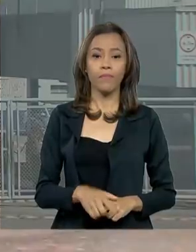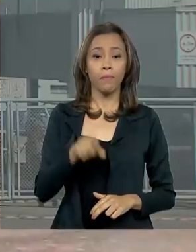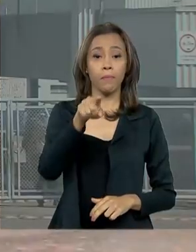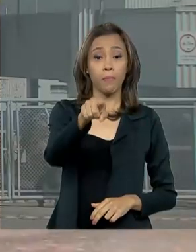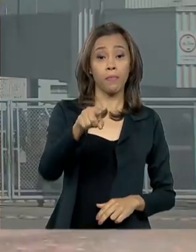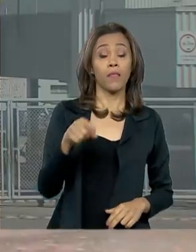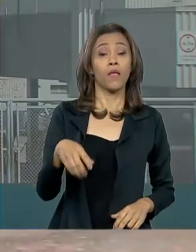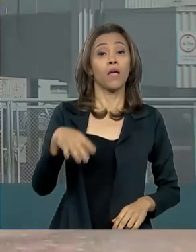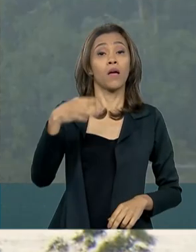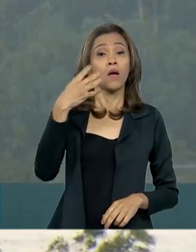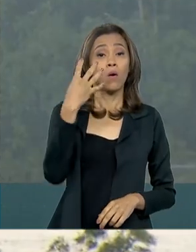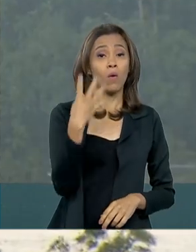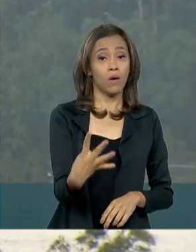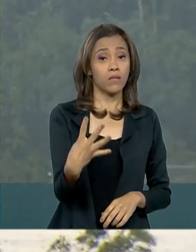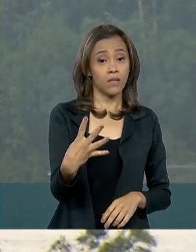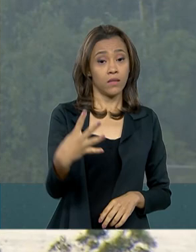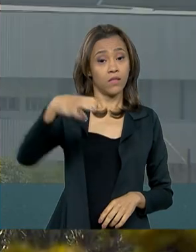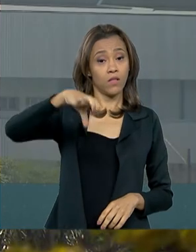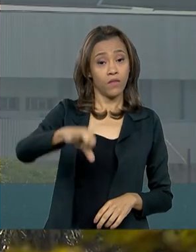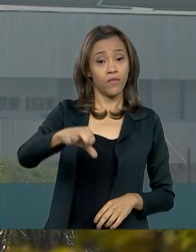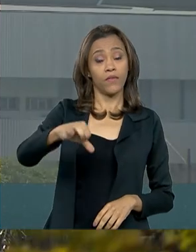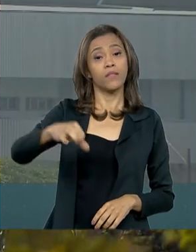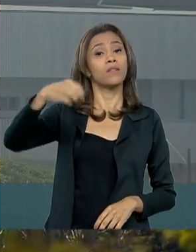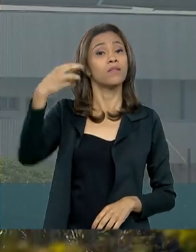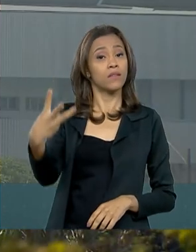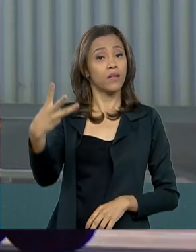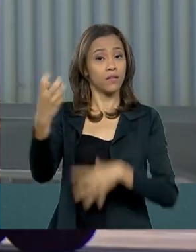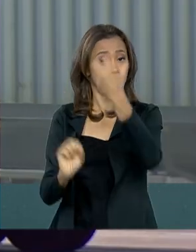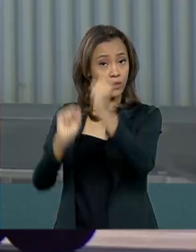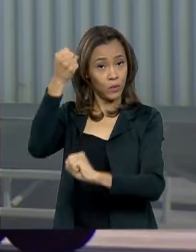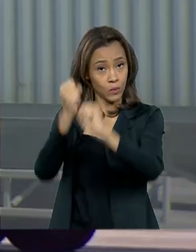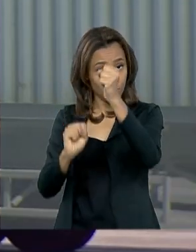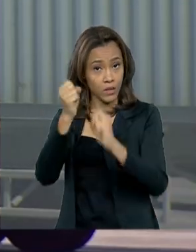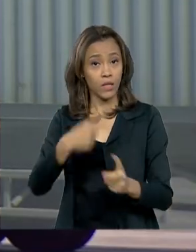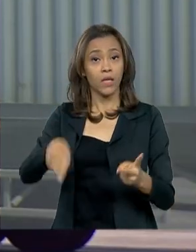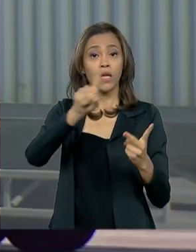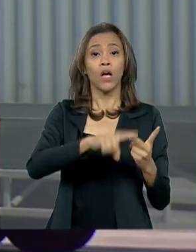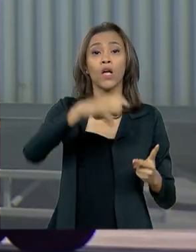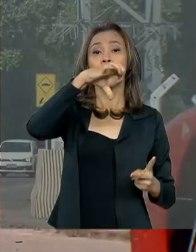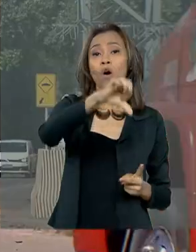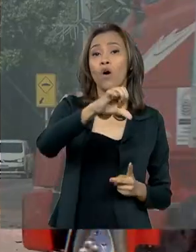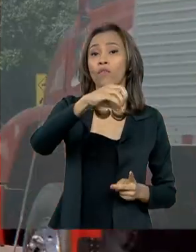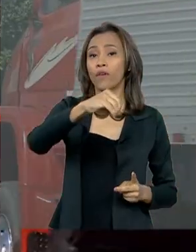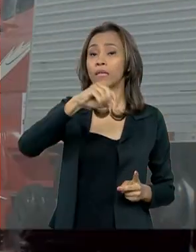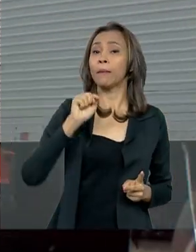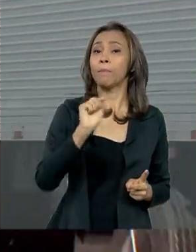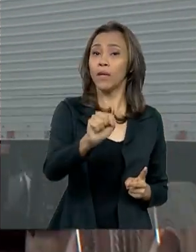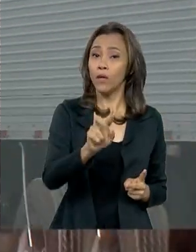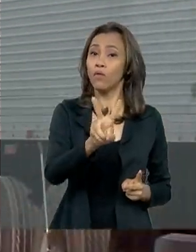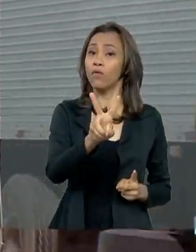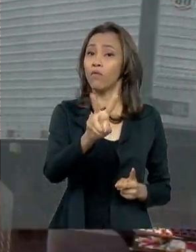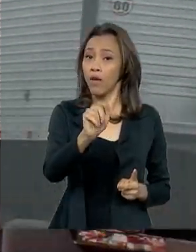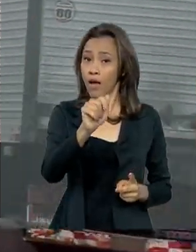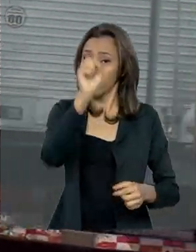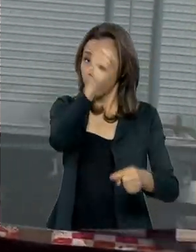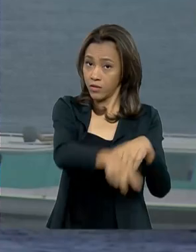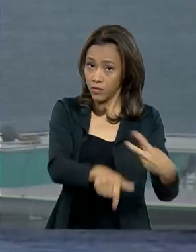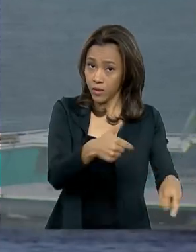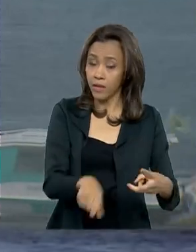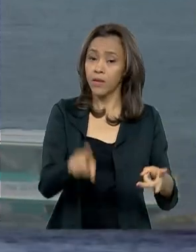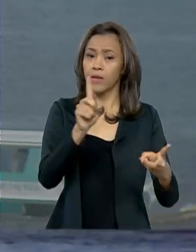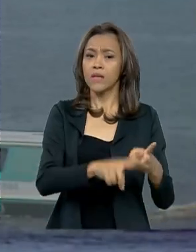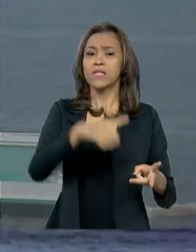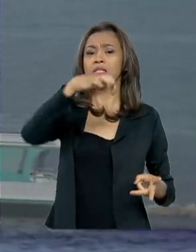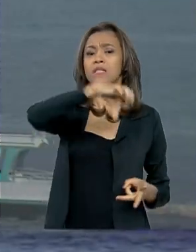São 493 indústrias, 90 mil vagas de empregos, uma arrecadação de 65